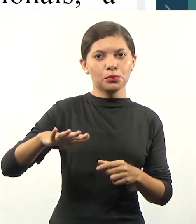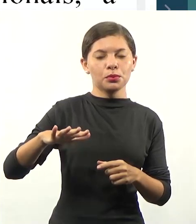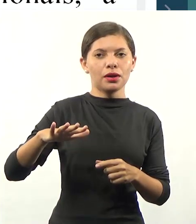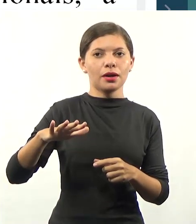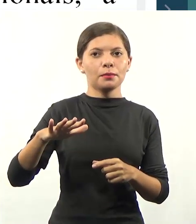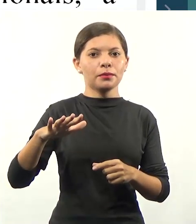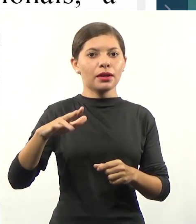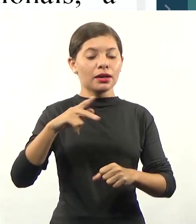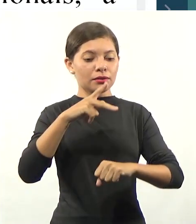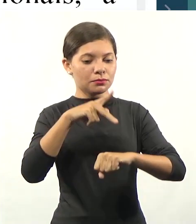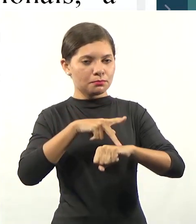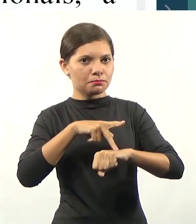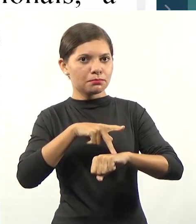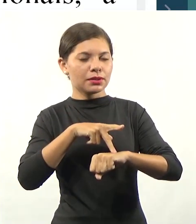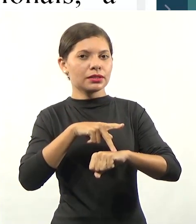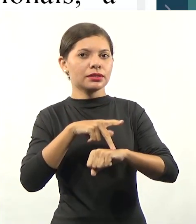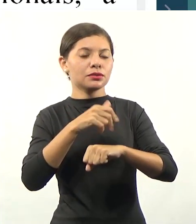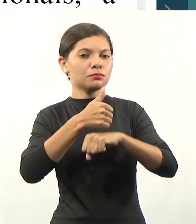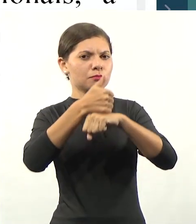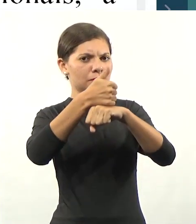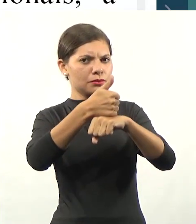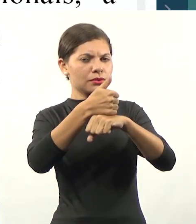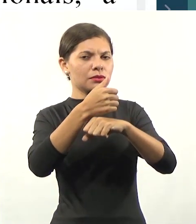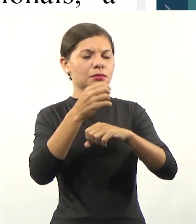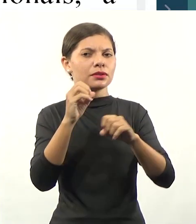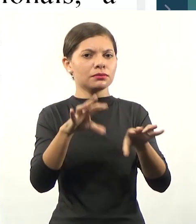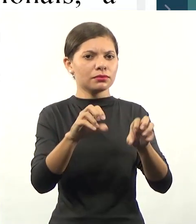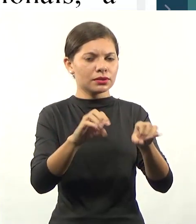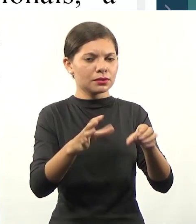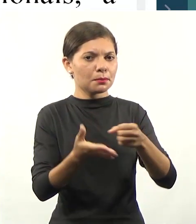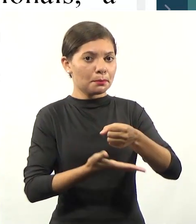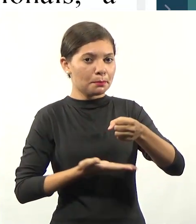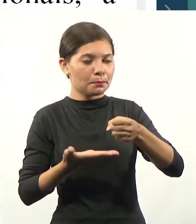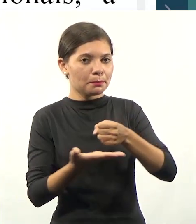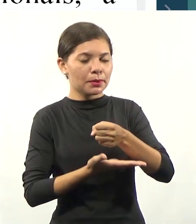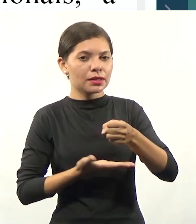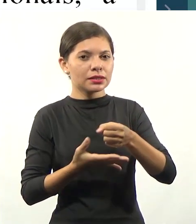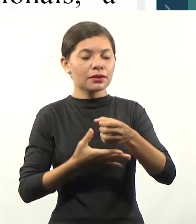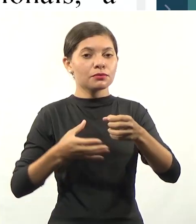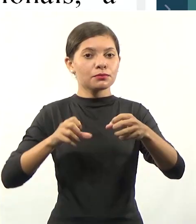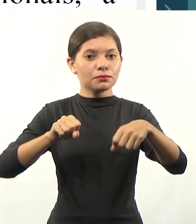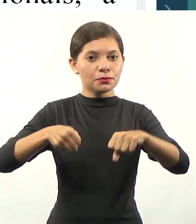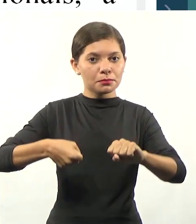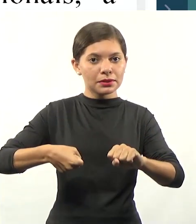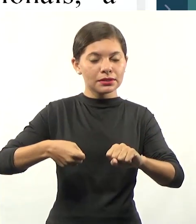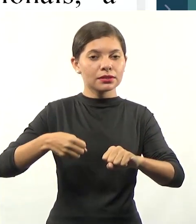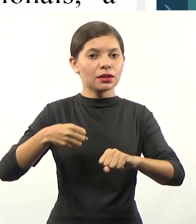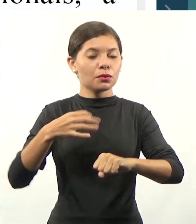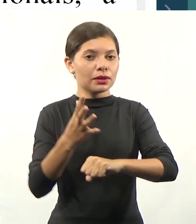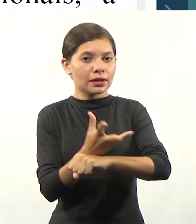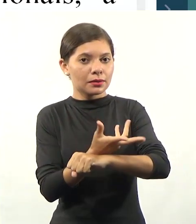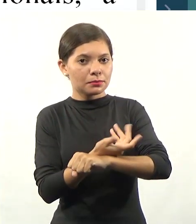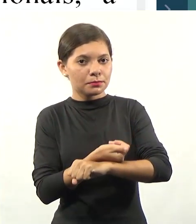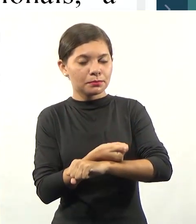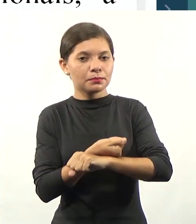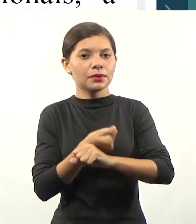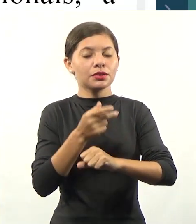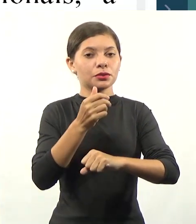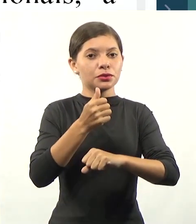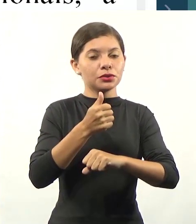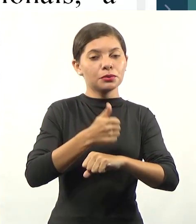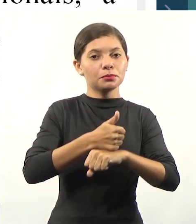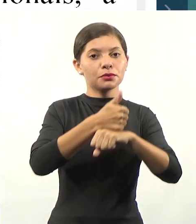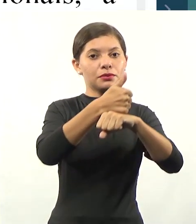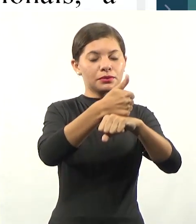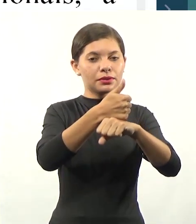universalização e do aprimoramento da educação básica, mediante a formação e a capacitação de profissionais, a